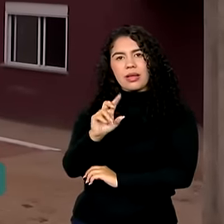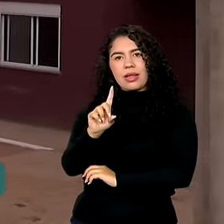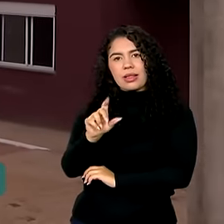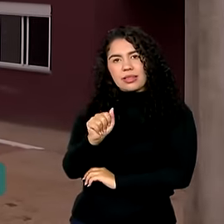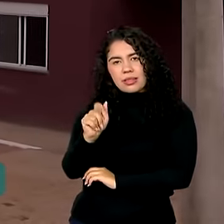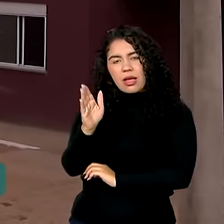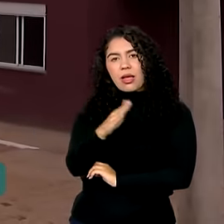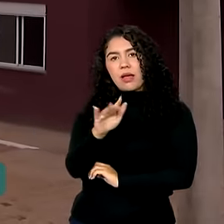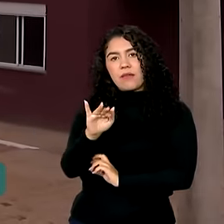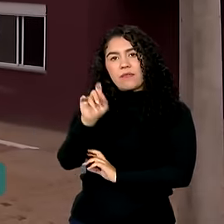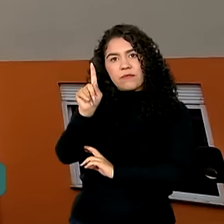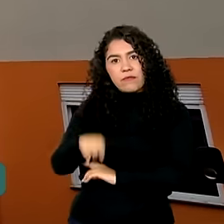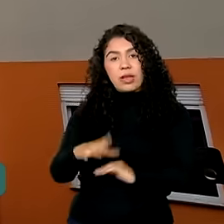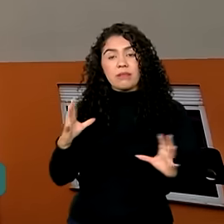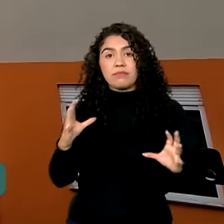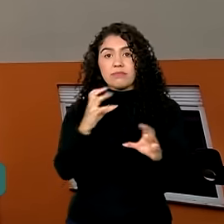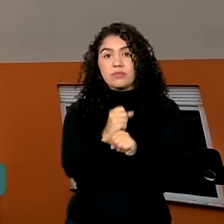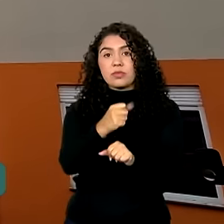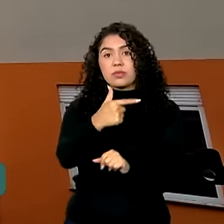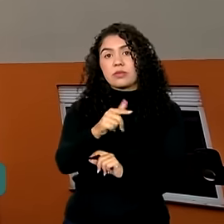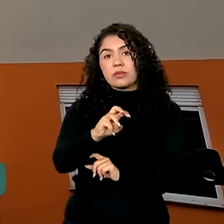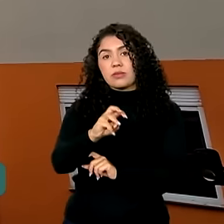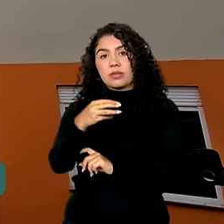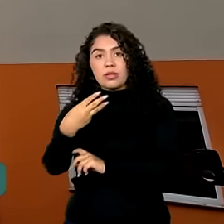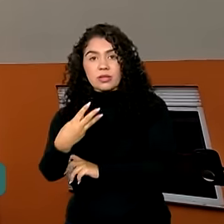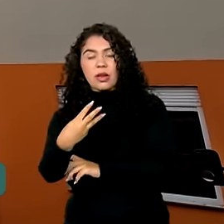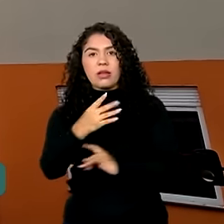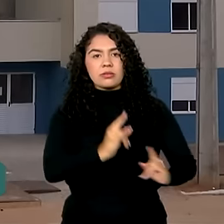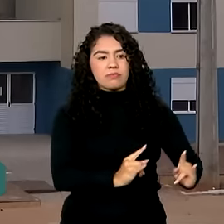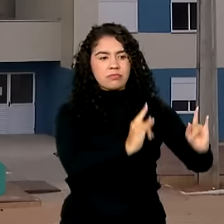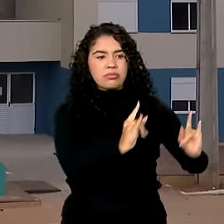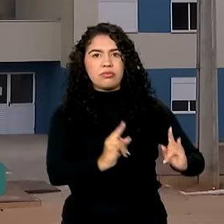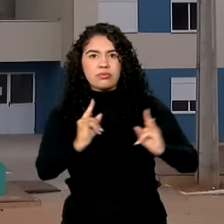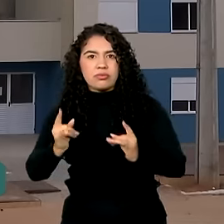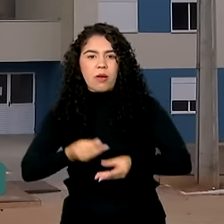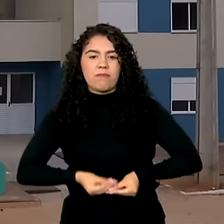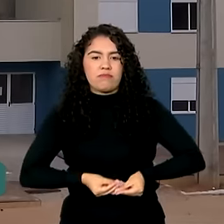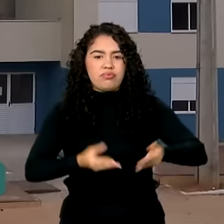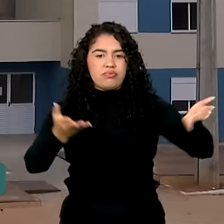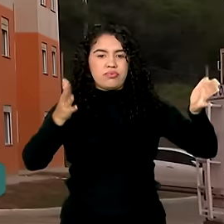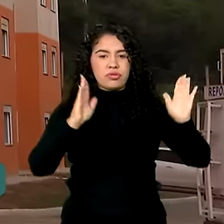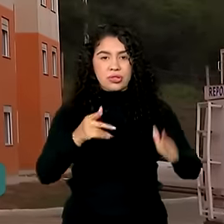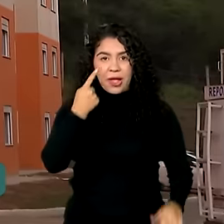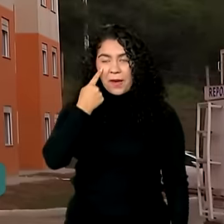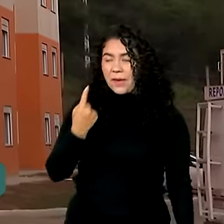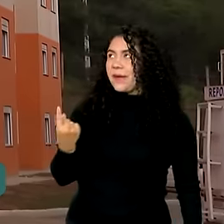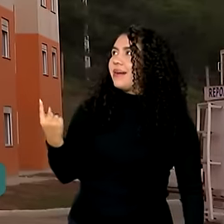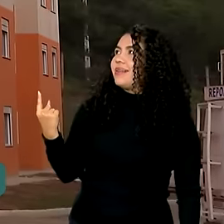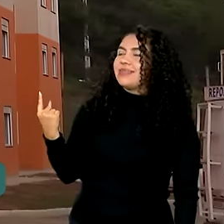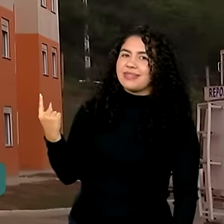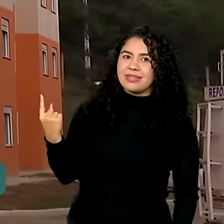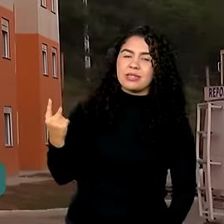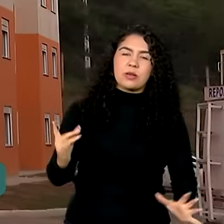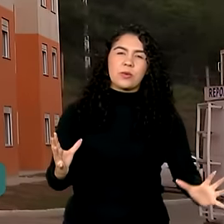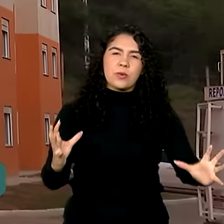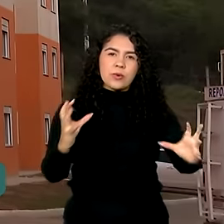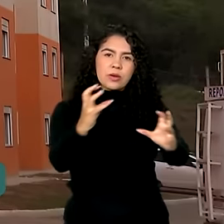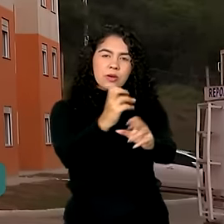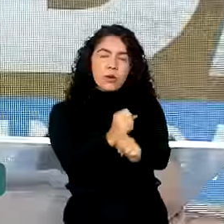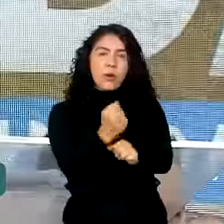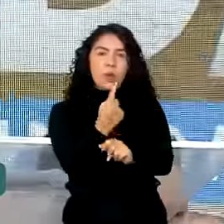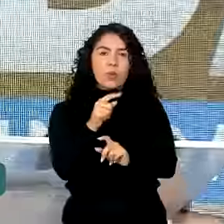do Minha Casa Minha Vida foram entregues. Até o final do ano, outras unidades serão entregues na região, somando quase 1.300